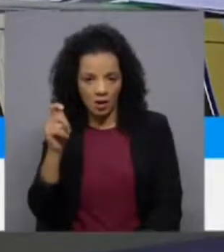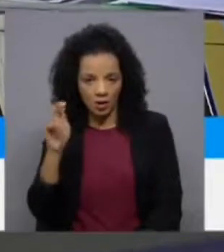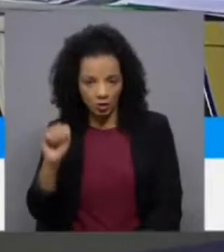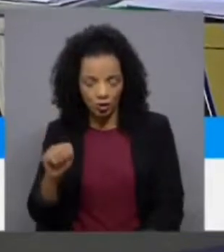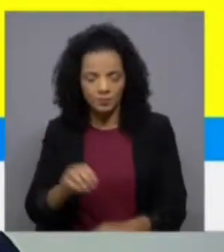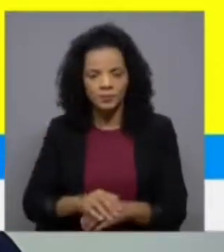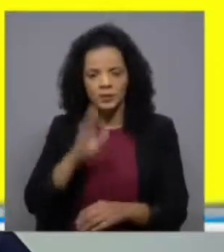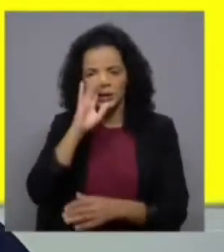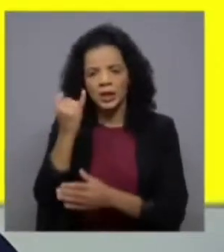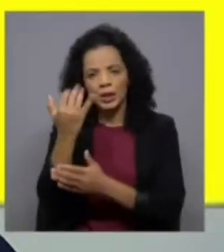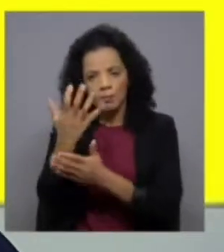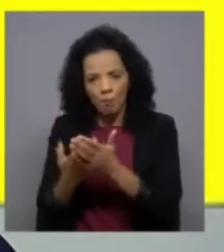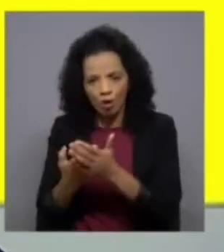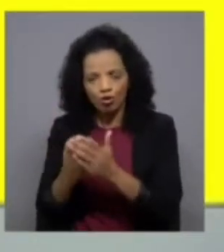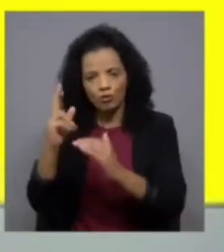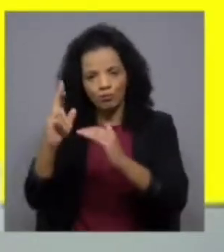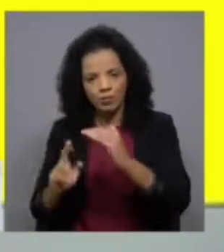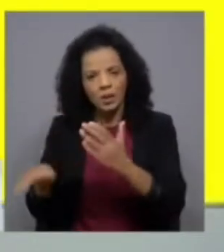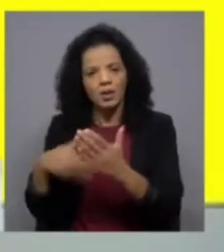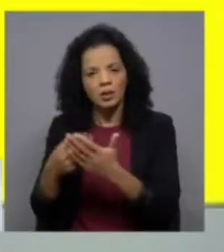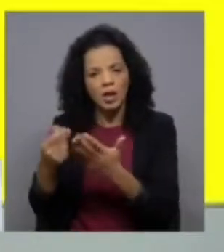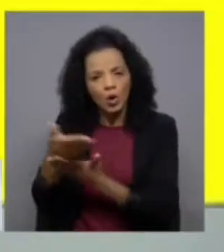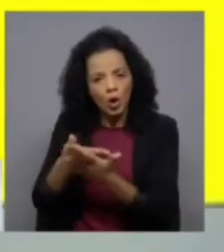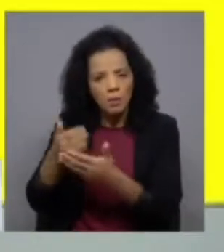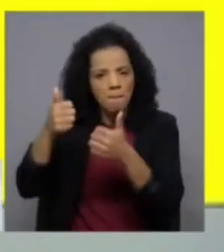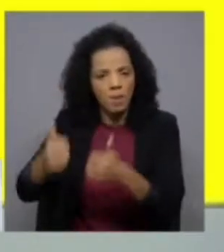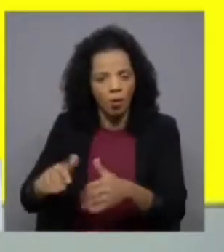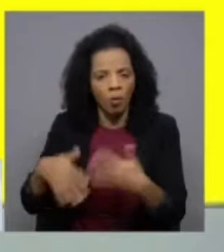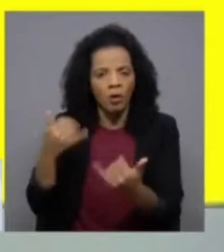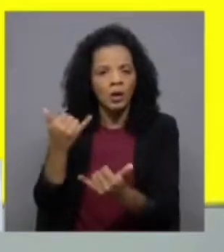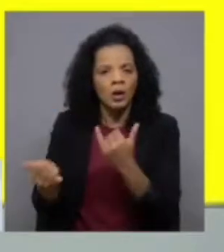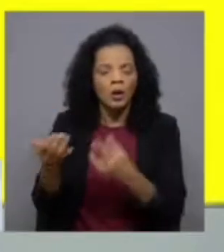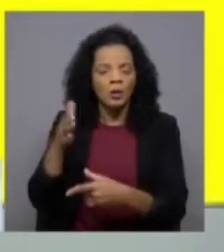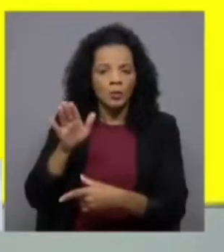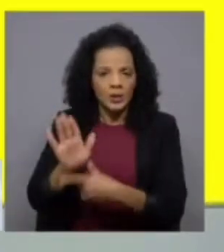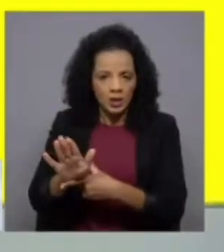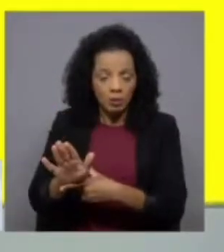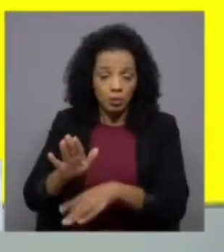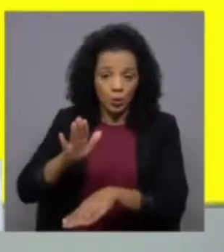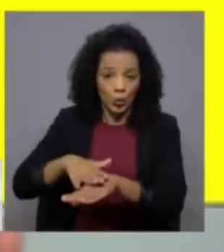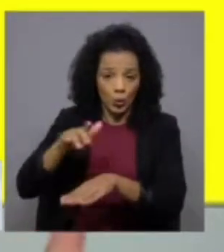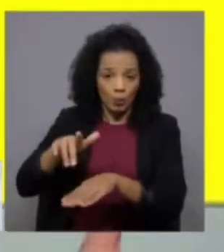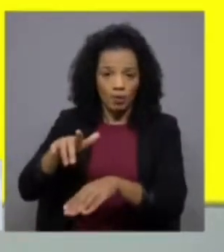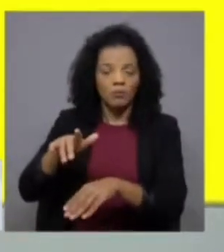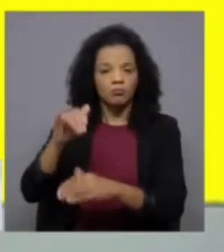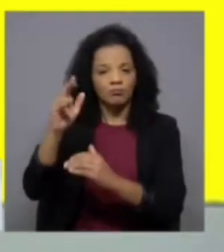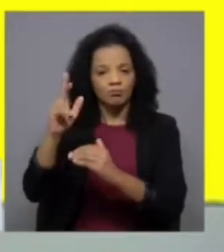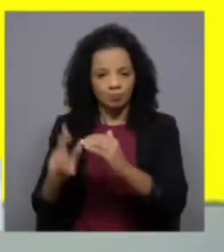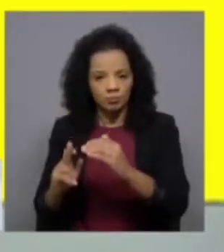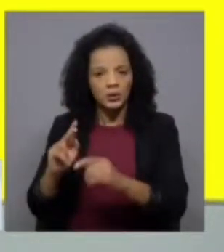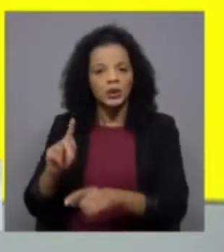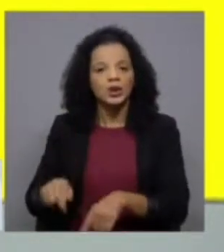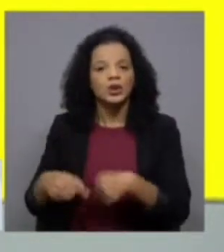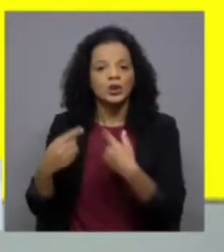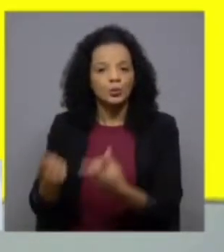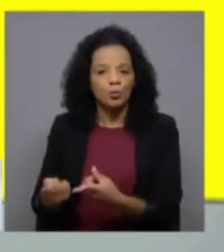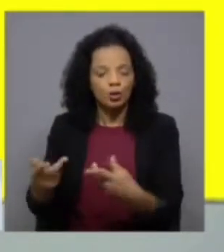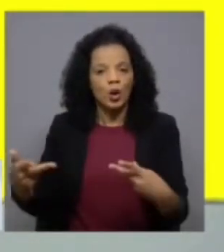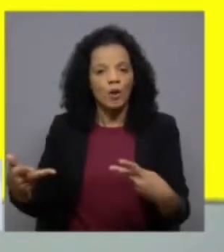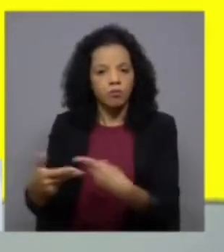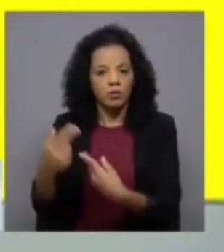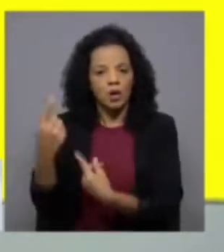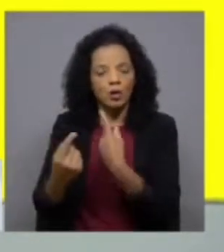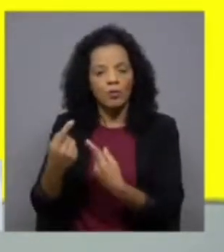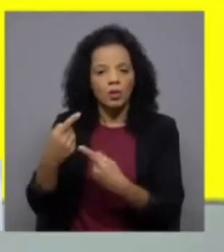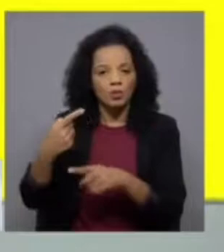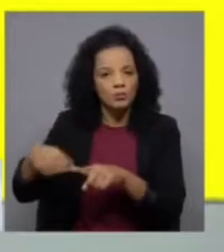impostos que poderemos melhorar a economia ou há aqui um risco, por exemplo, de, com isso, ser necessário depois cortar em algumas